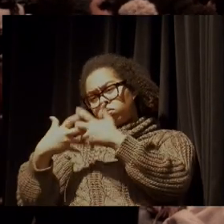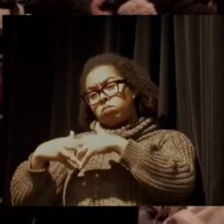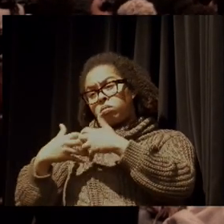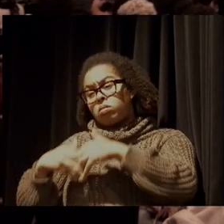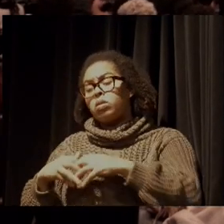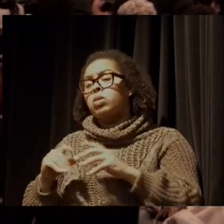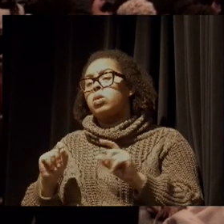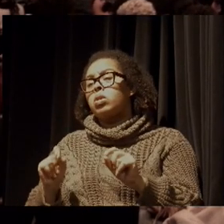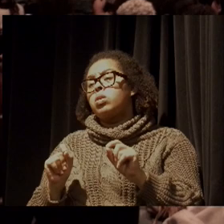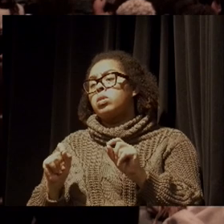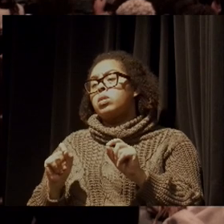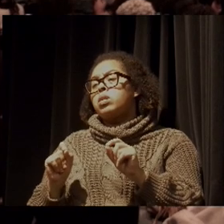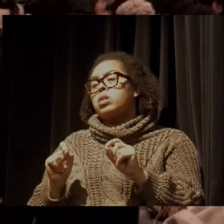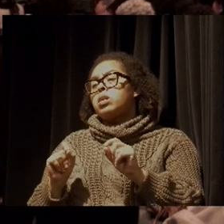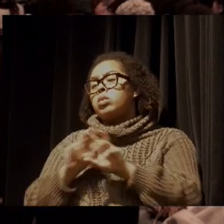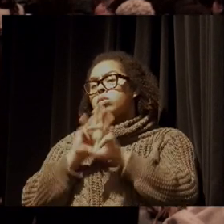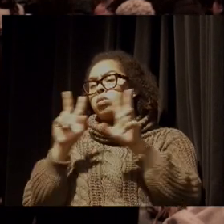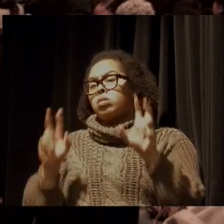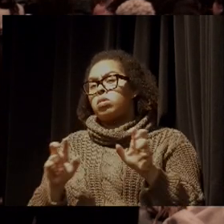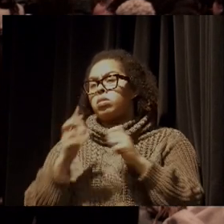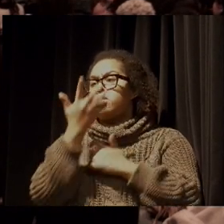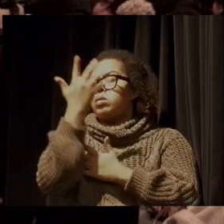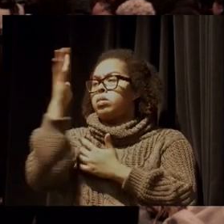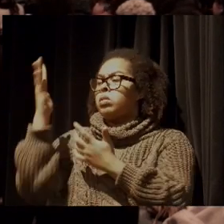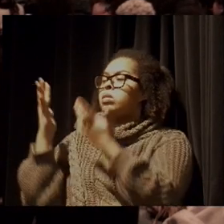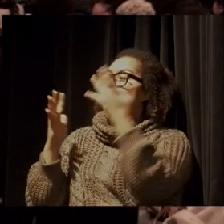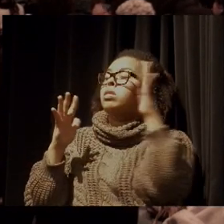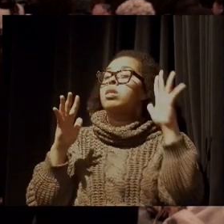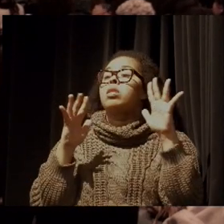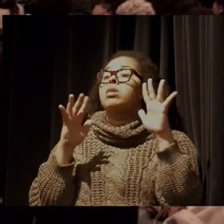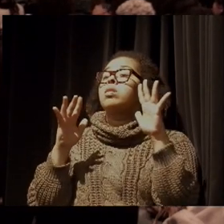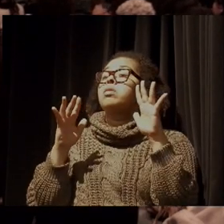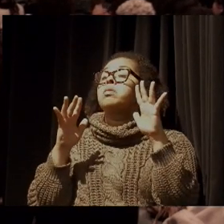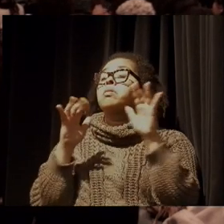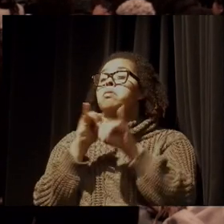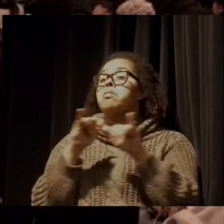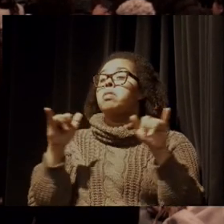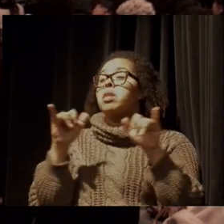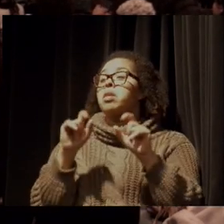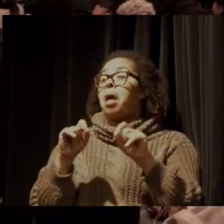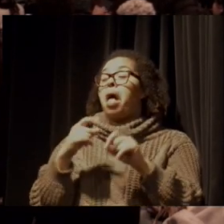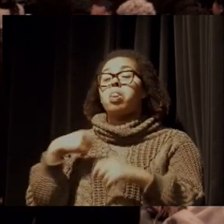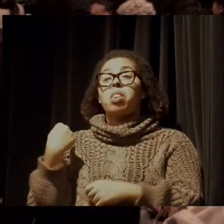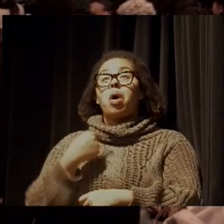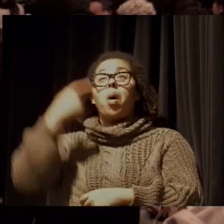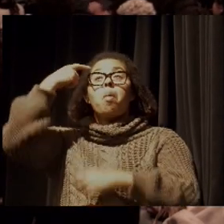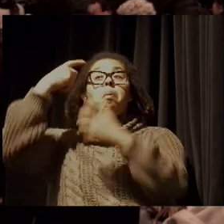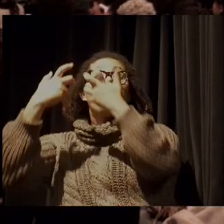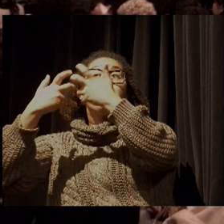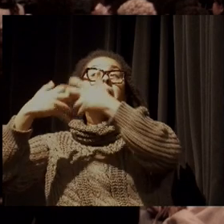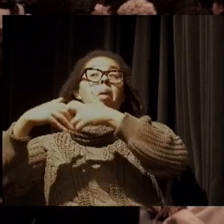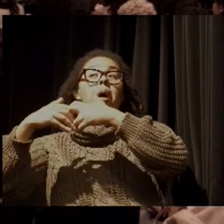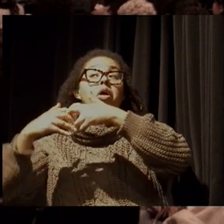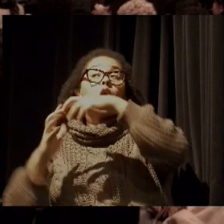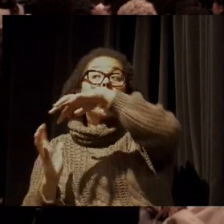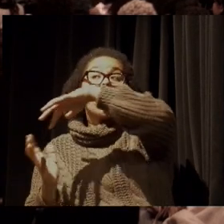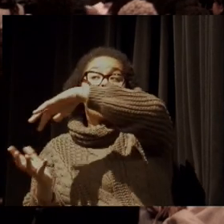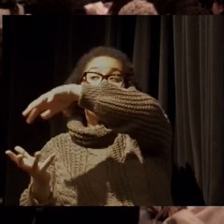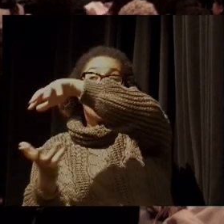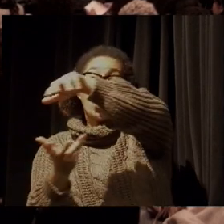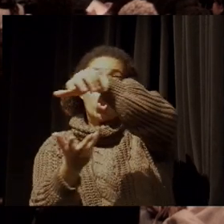assim como na questão ambiental se convencionou dizer que a gente pensa globalmente, mas age localmente,